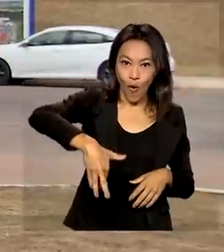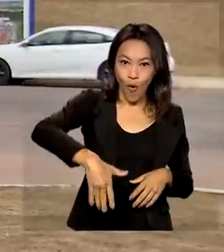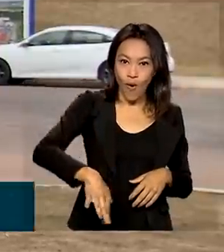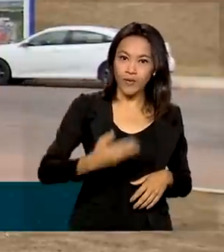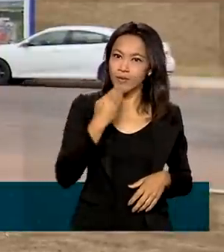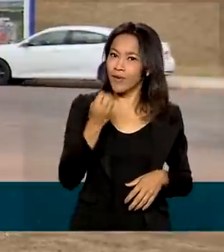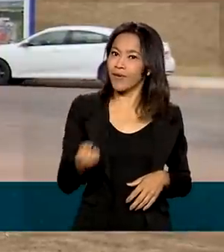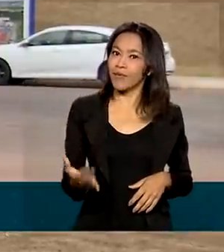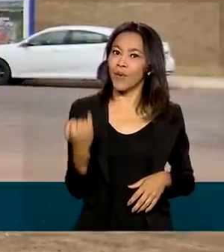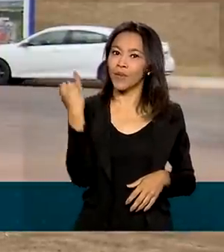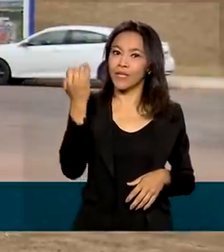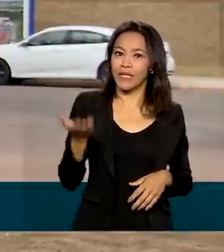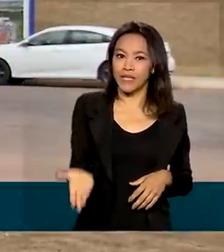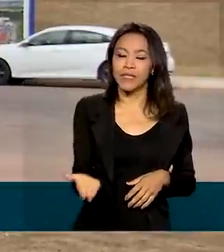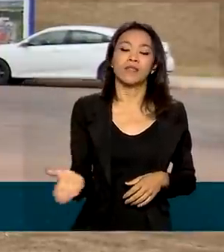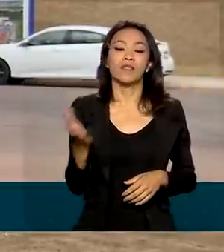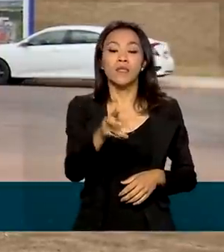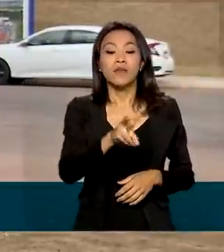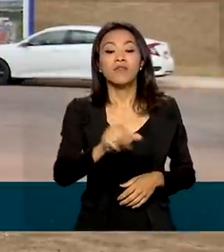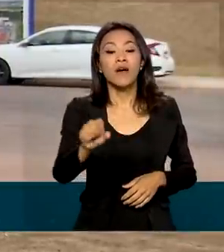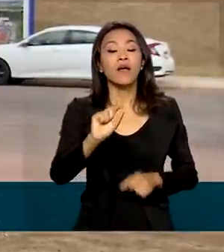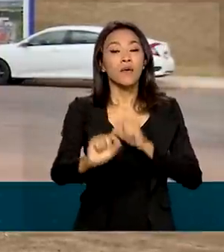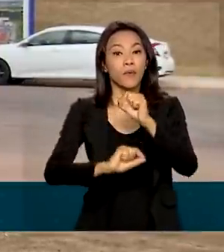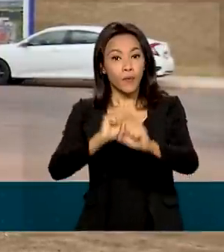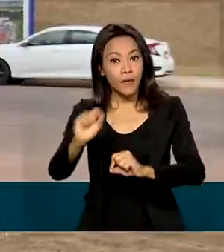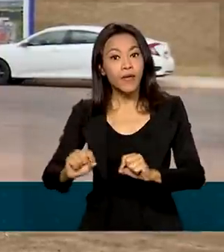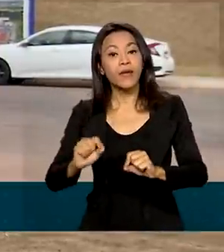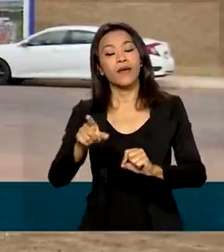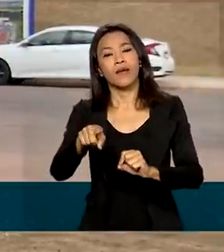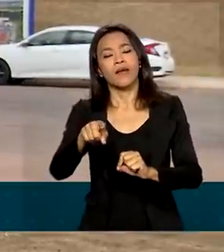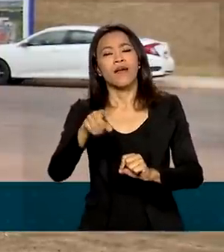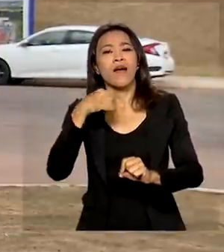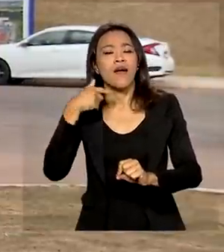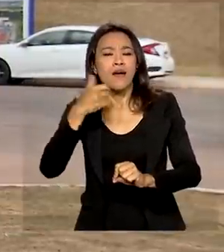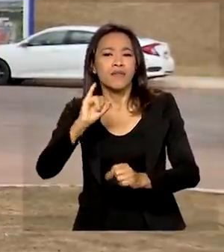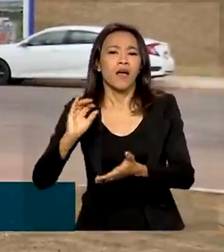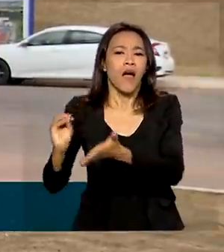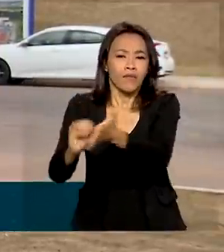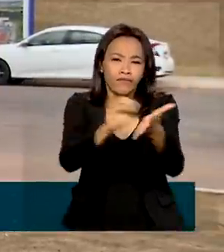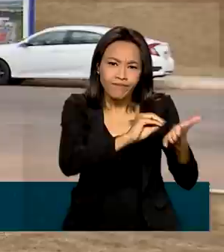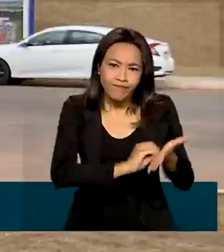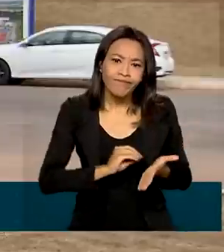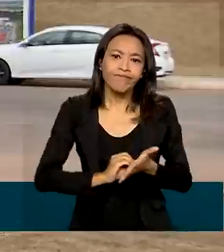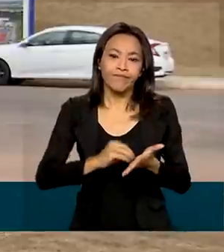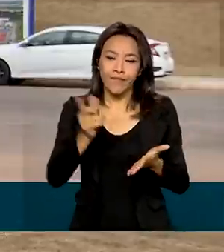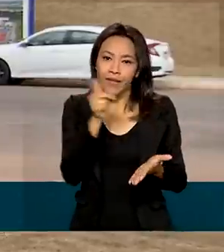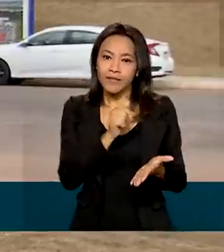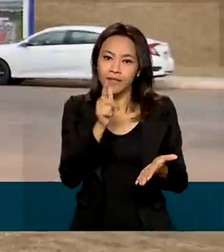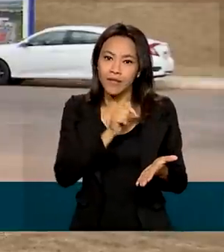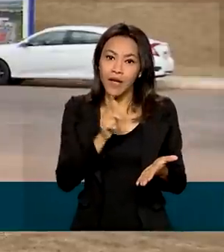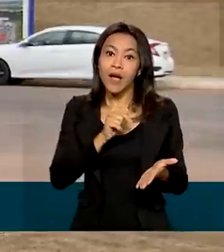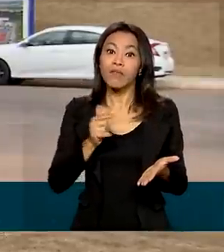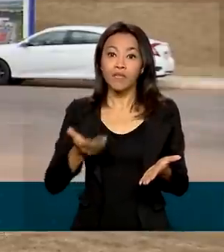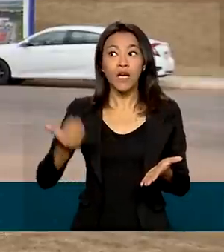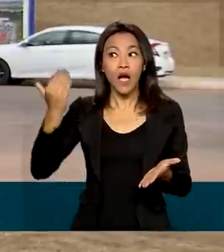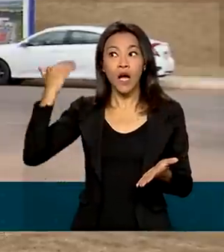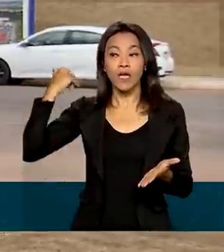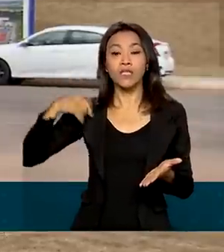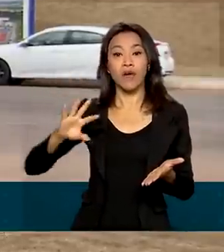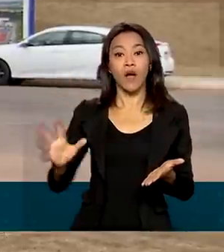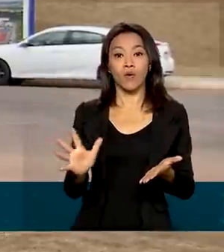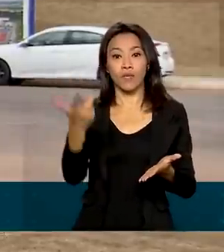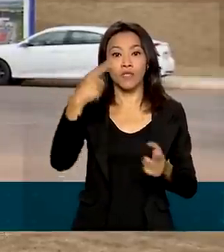segurança hídrica e afastar a possibilidade de desabastecimento muito comum nos últimos anos em função do crescimento